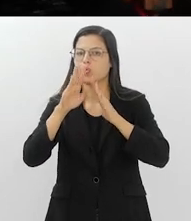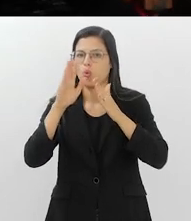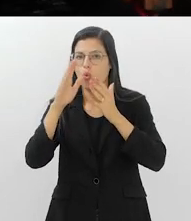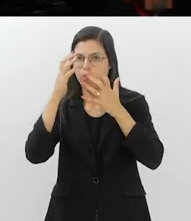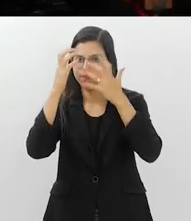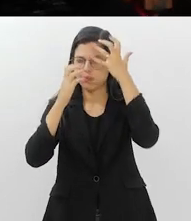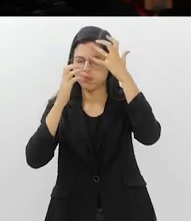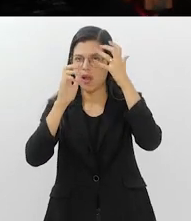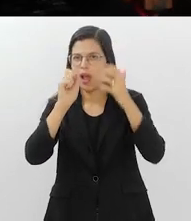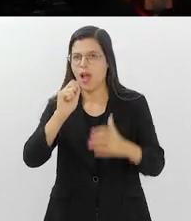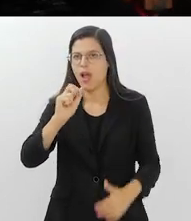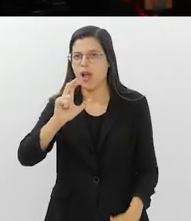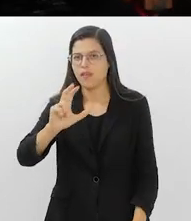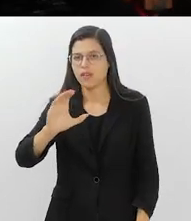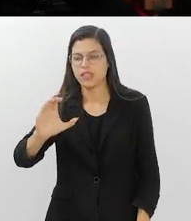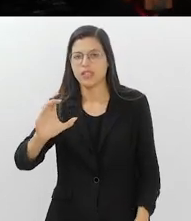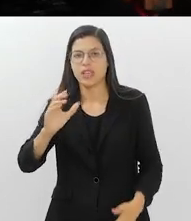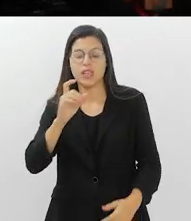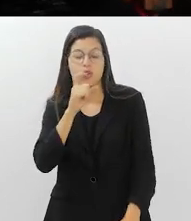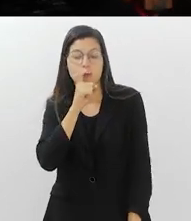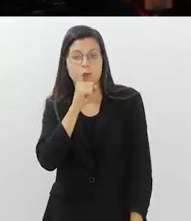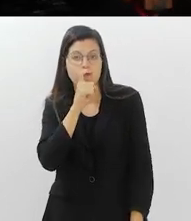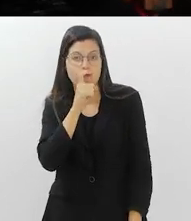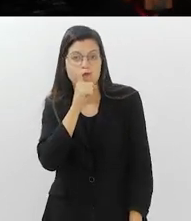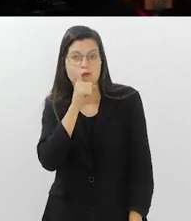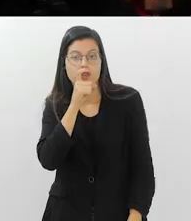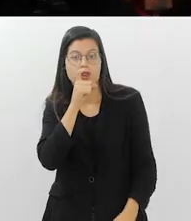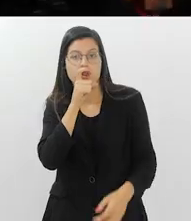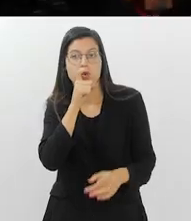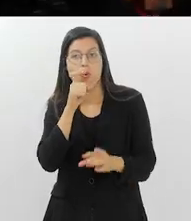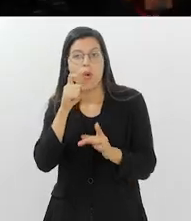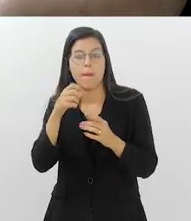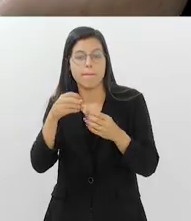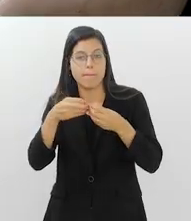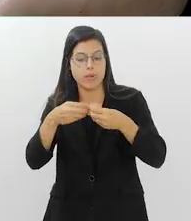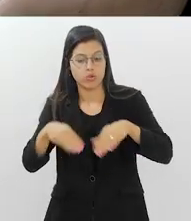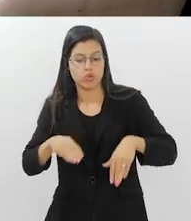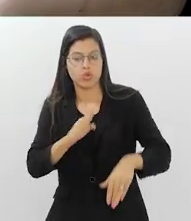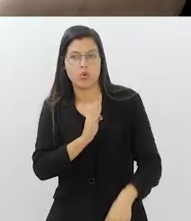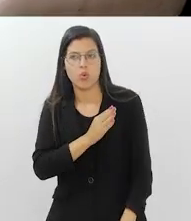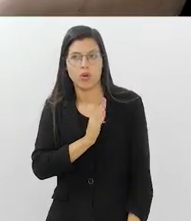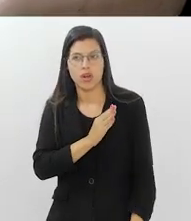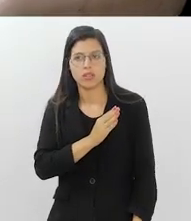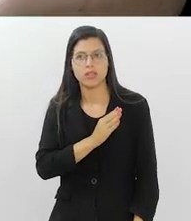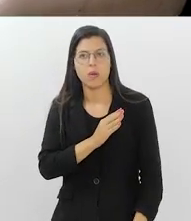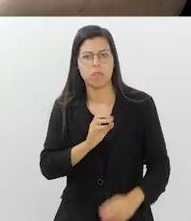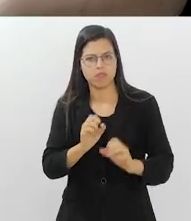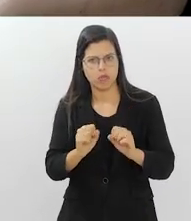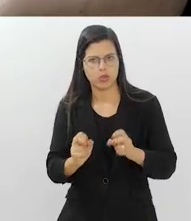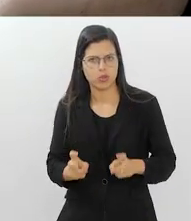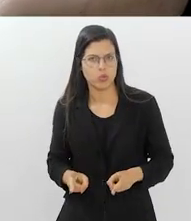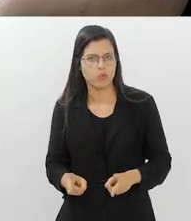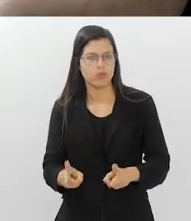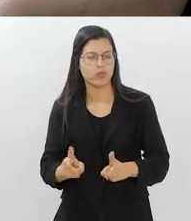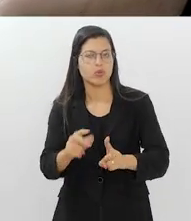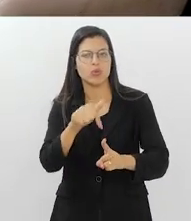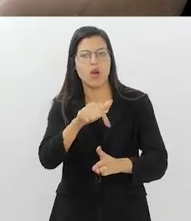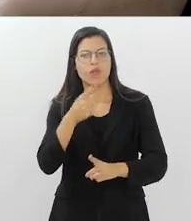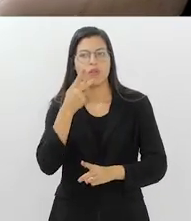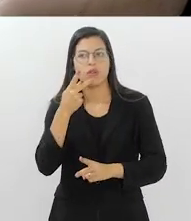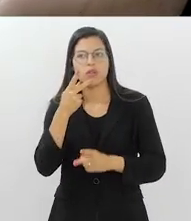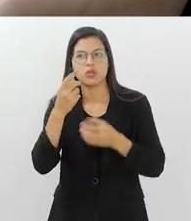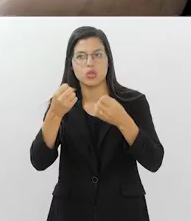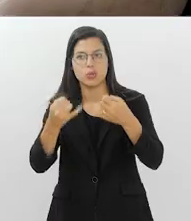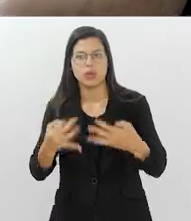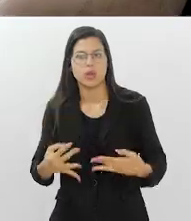cerebrais enquanto o frio afeta mais o coração. Você podia continuar, vamos inverter a ordem rapidamente, só para explicar o